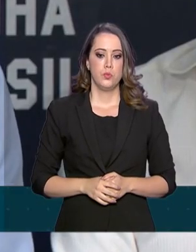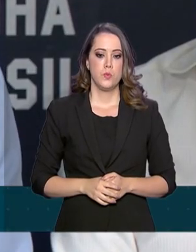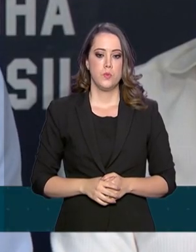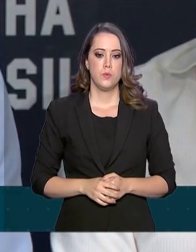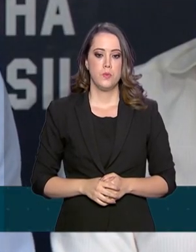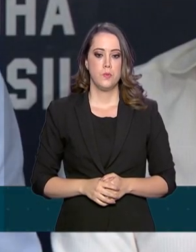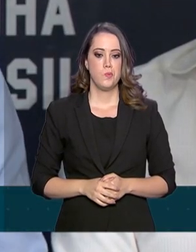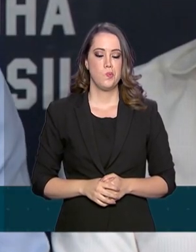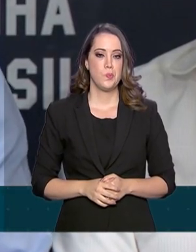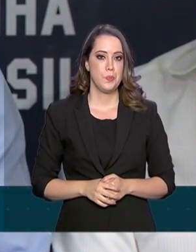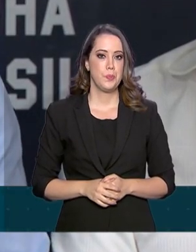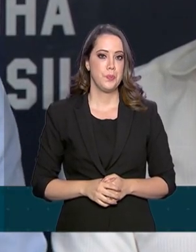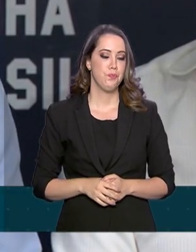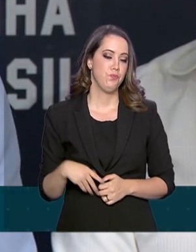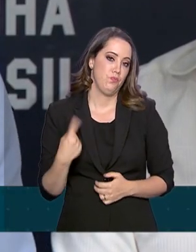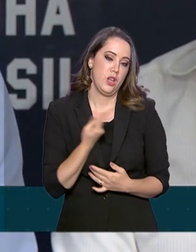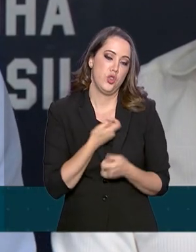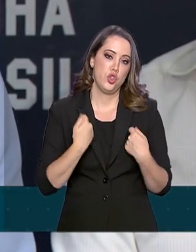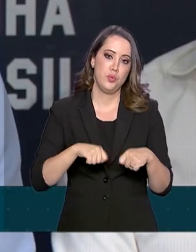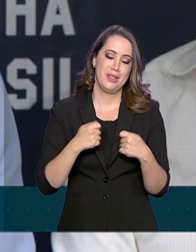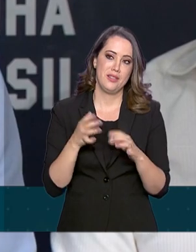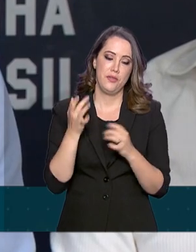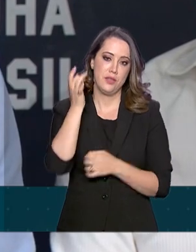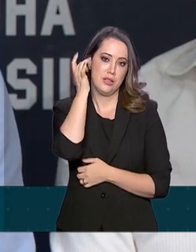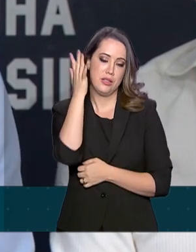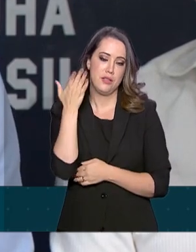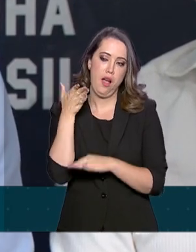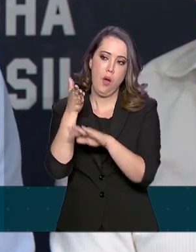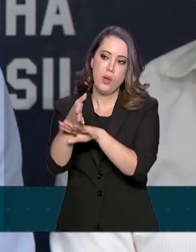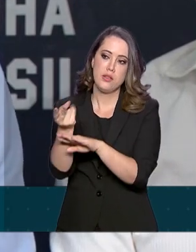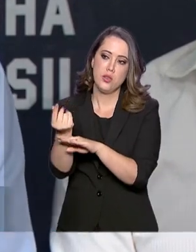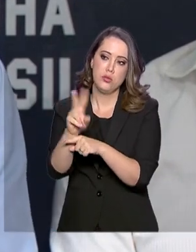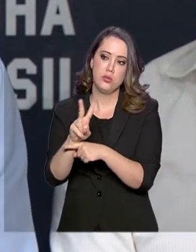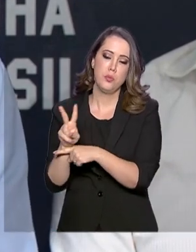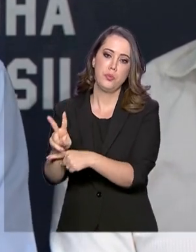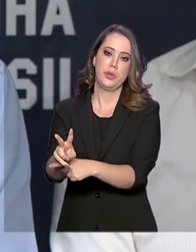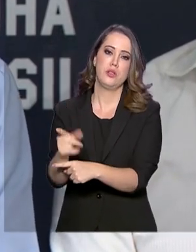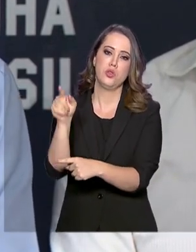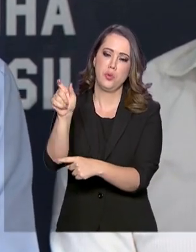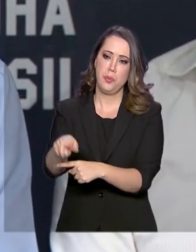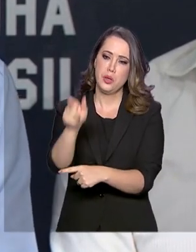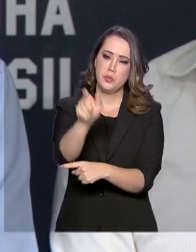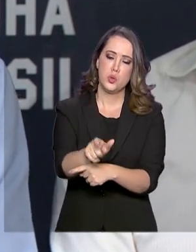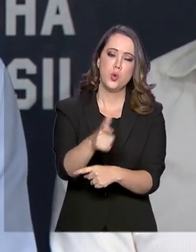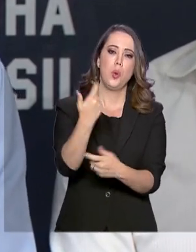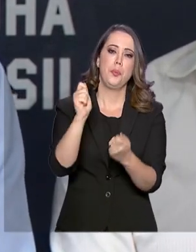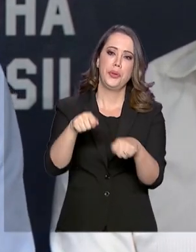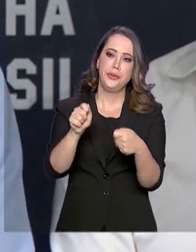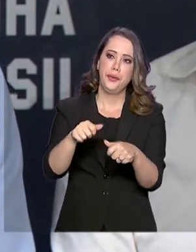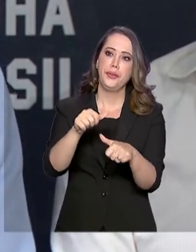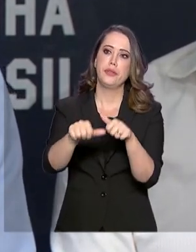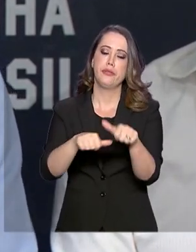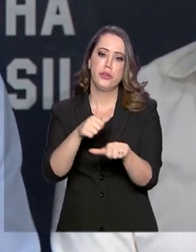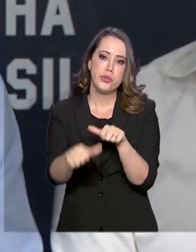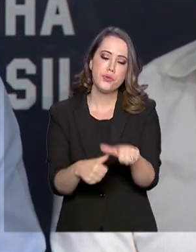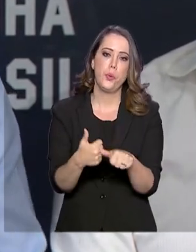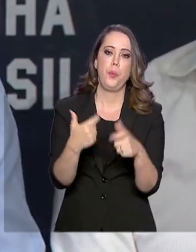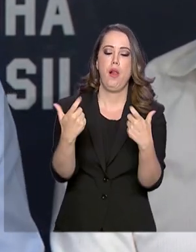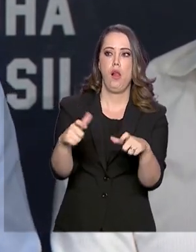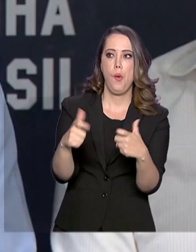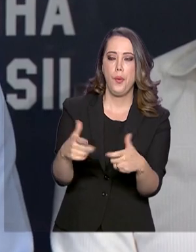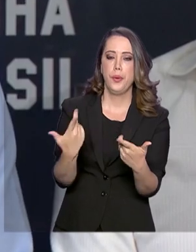facilite esse acesso ao crédito para capital de giro, reformas e